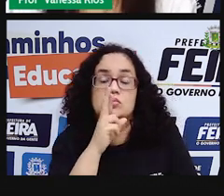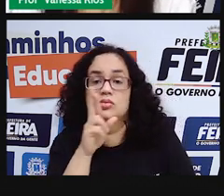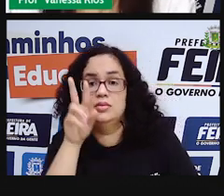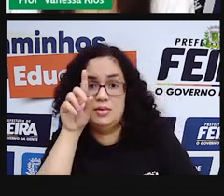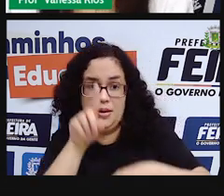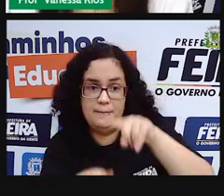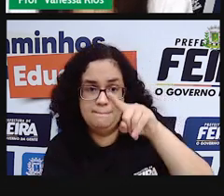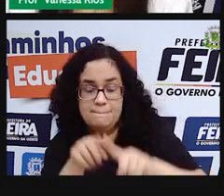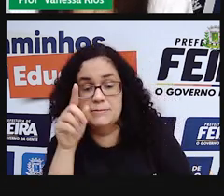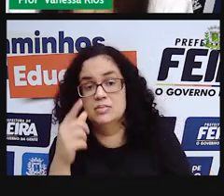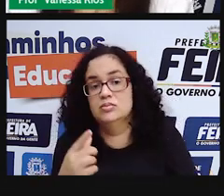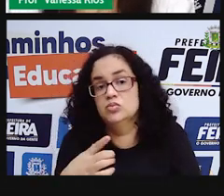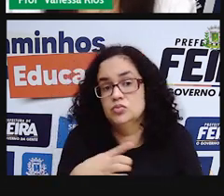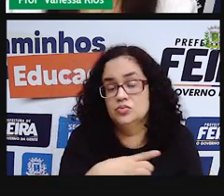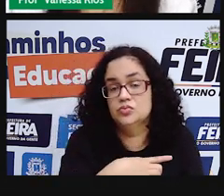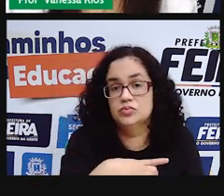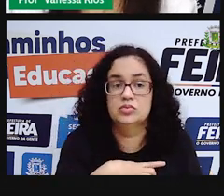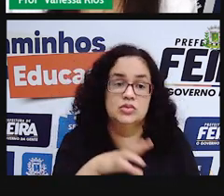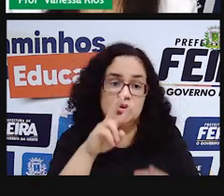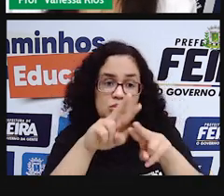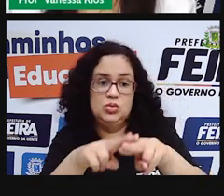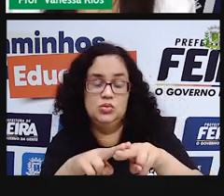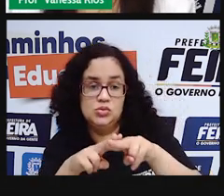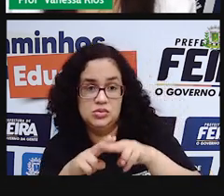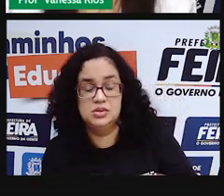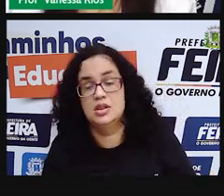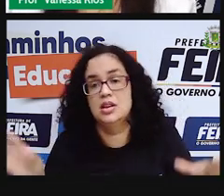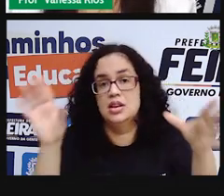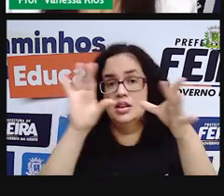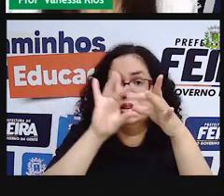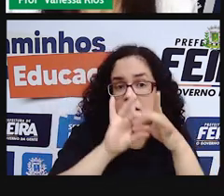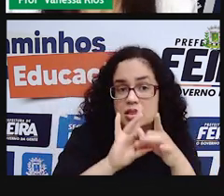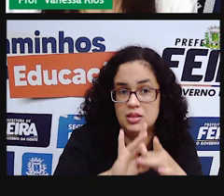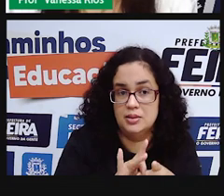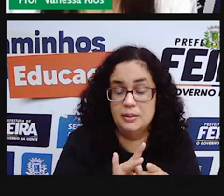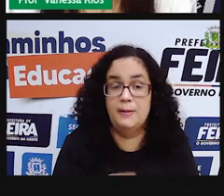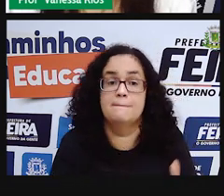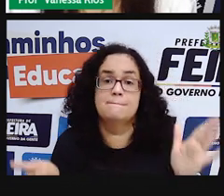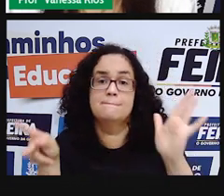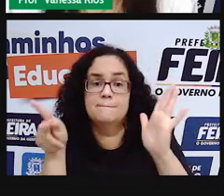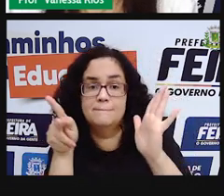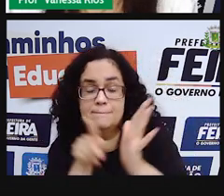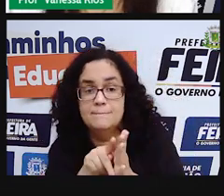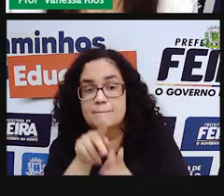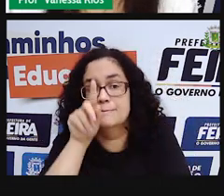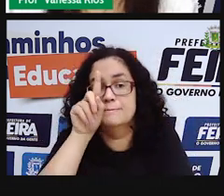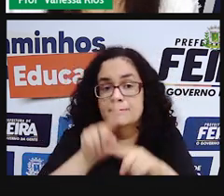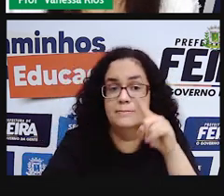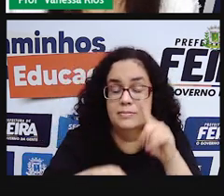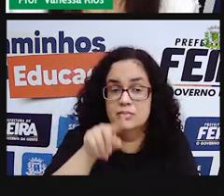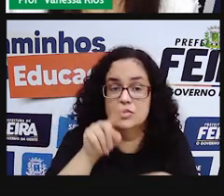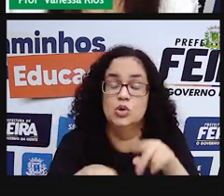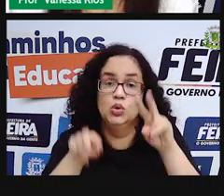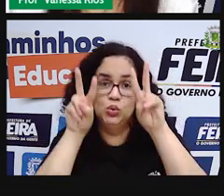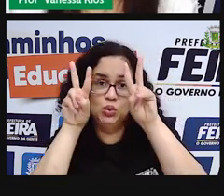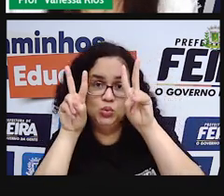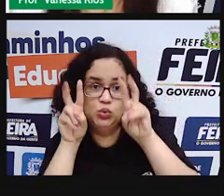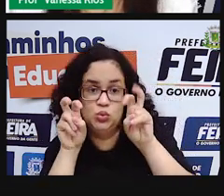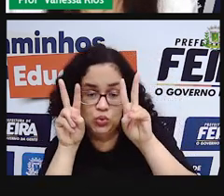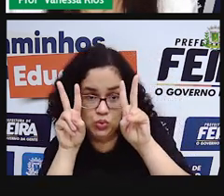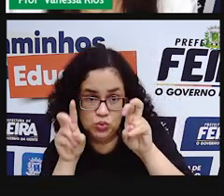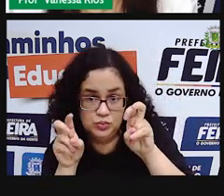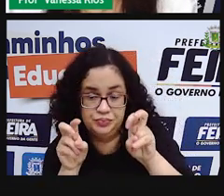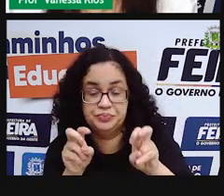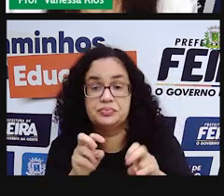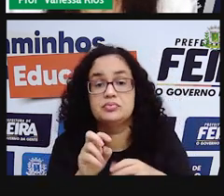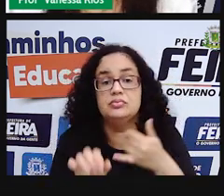propostos. Por isso, aí, a ligação entre as propriedades dos materiais e o assunto de proporcionalidade,